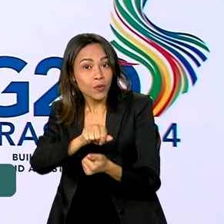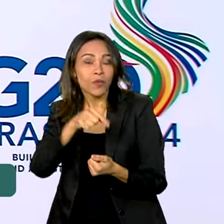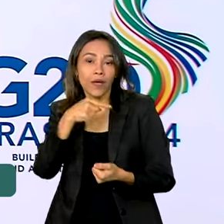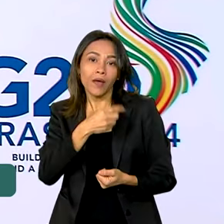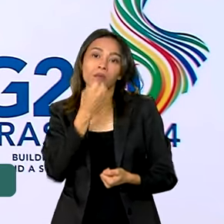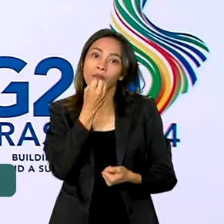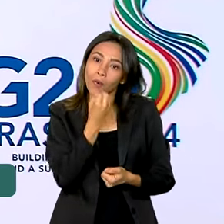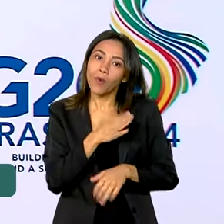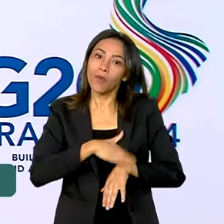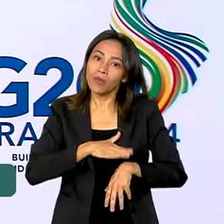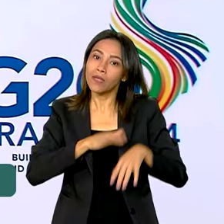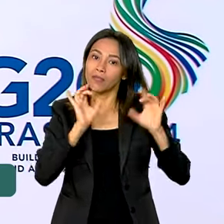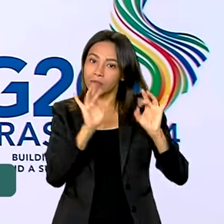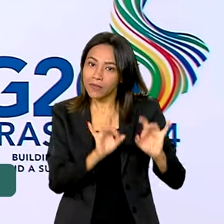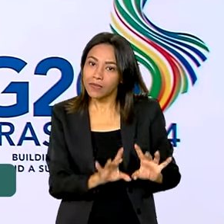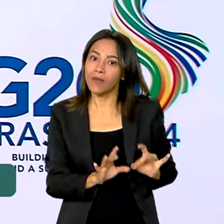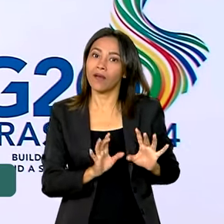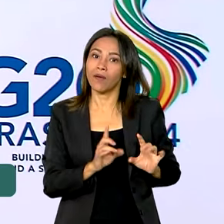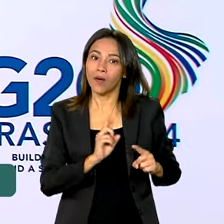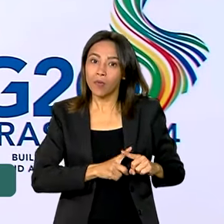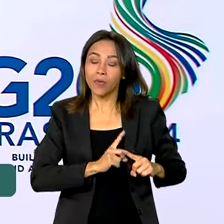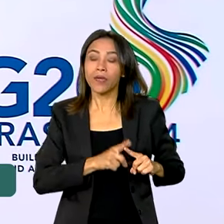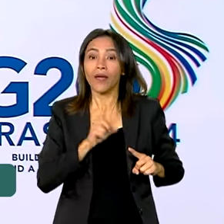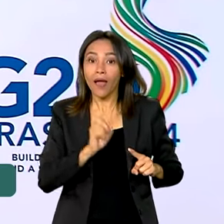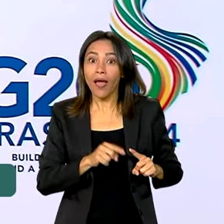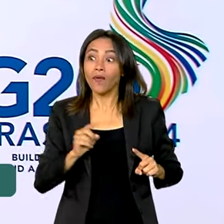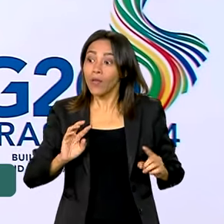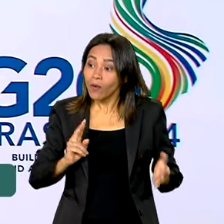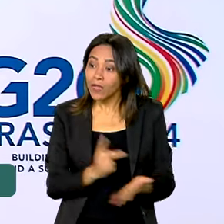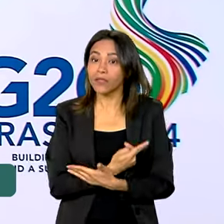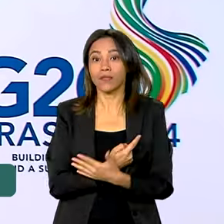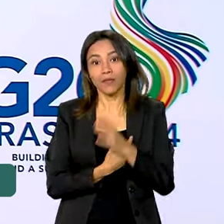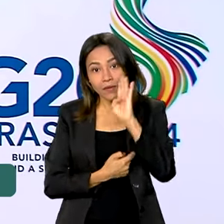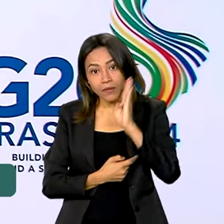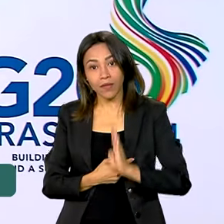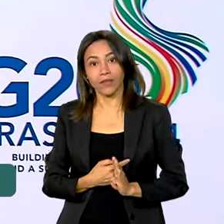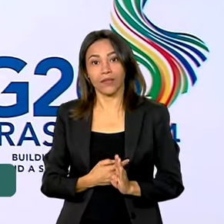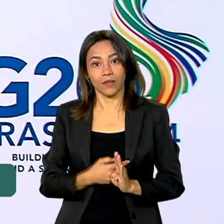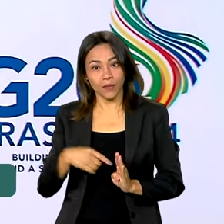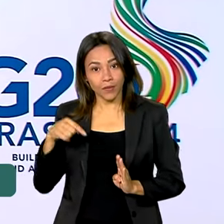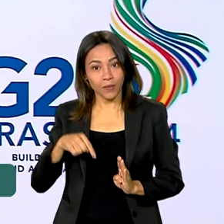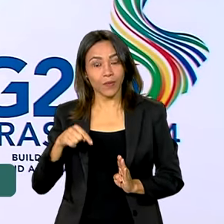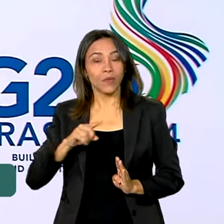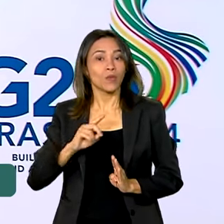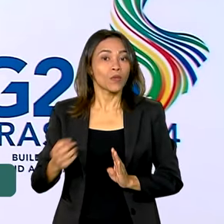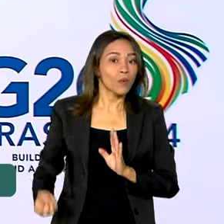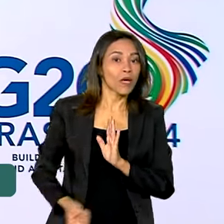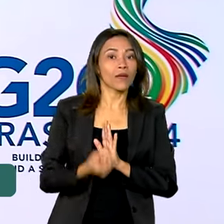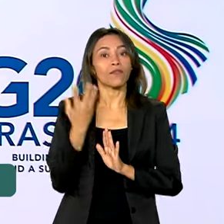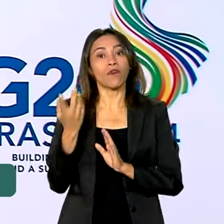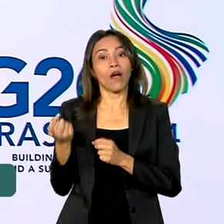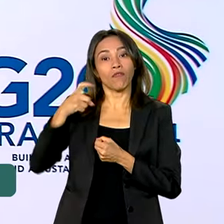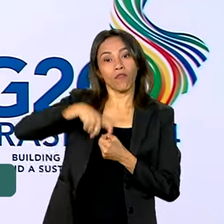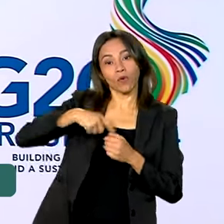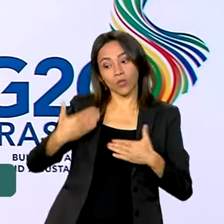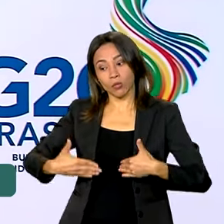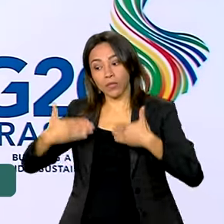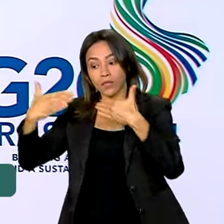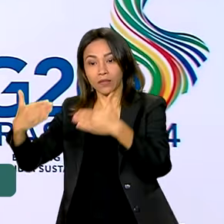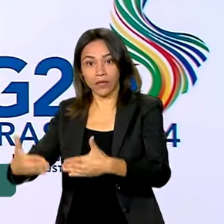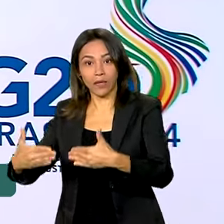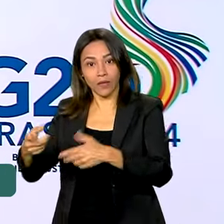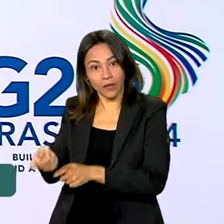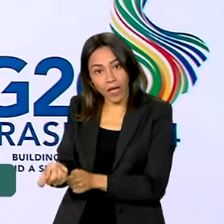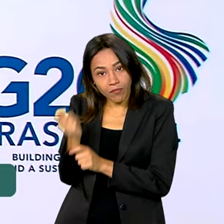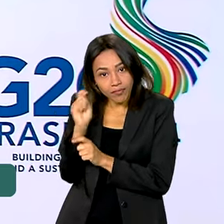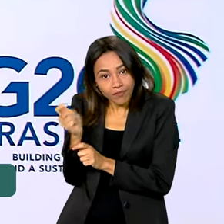muito especial. Que, aliás, guarda sintonia com o momento que nós estamos vivendo no país. Com a recriação do Ministério da Pesca e da Agricultura, com